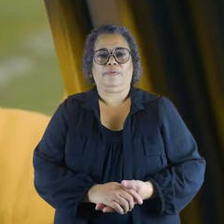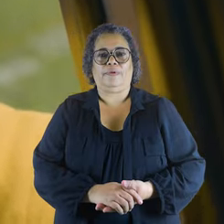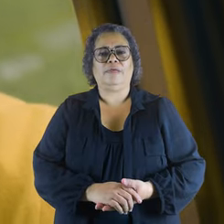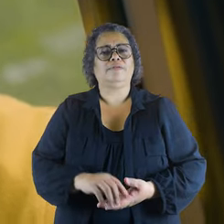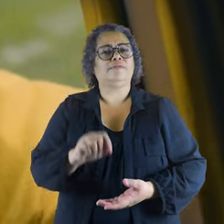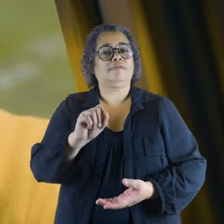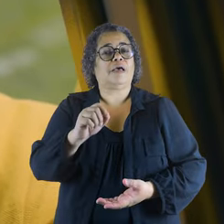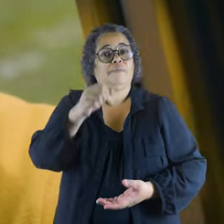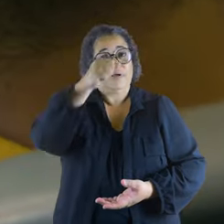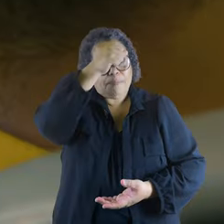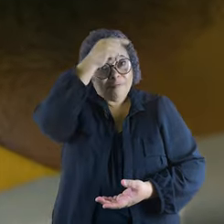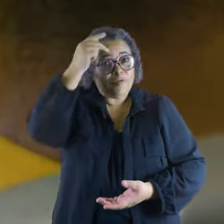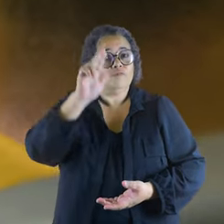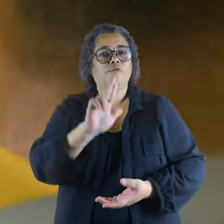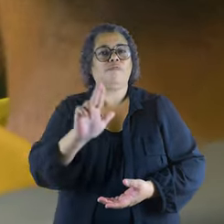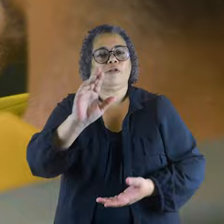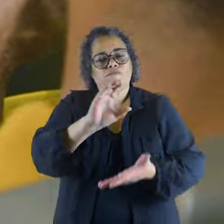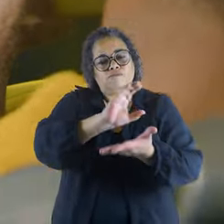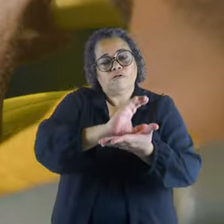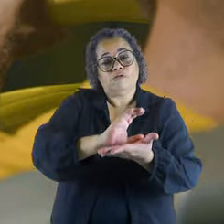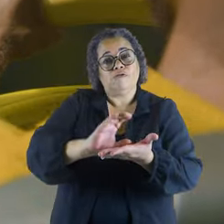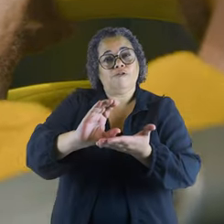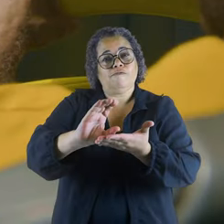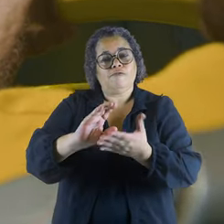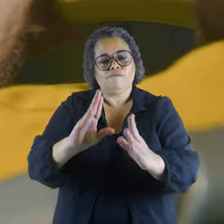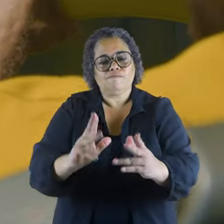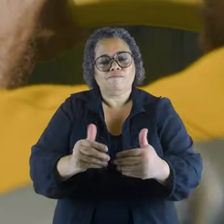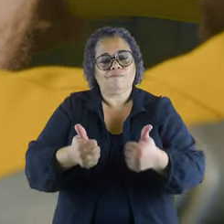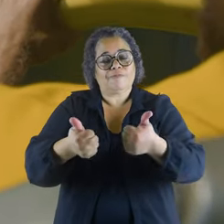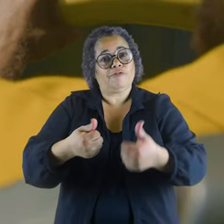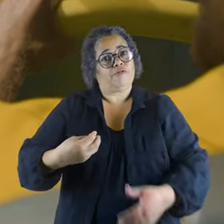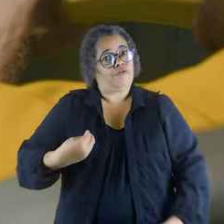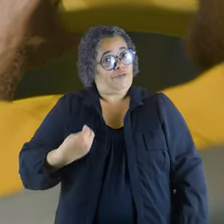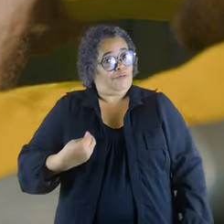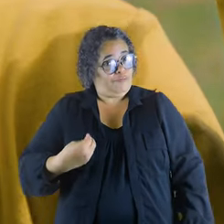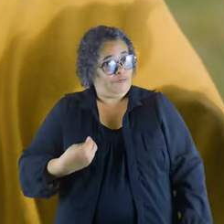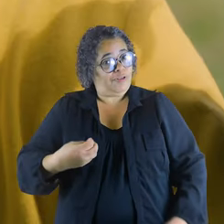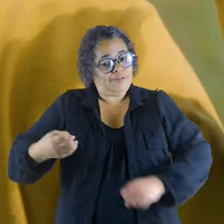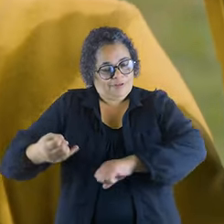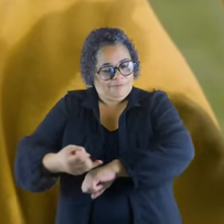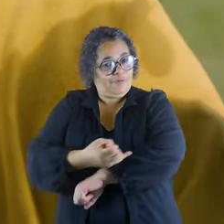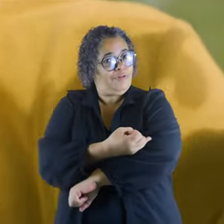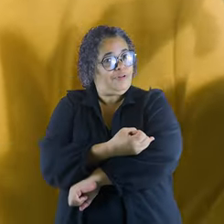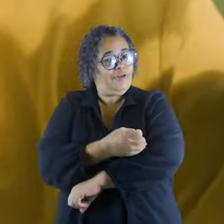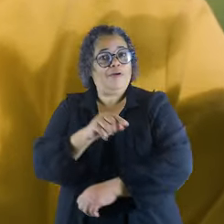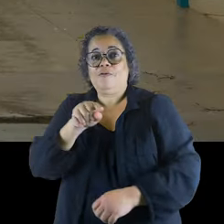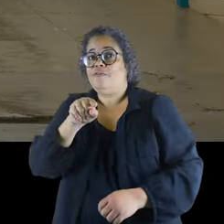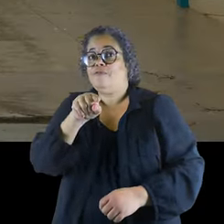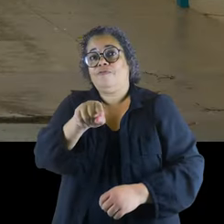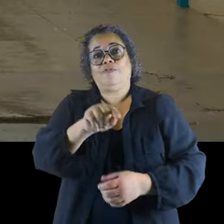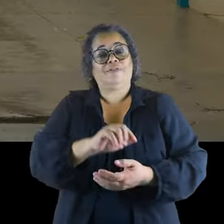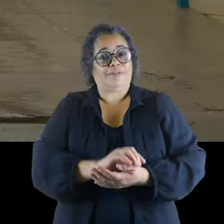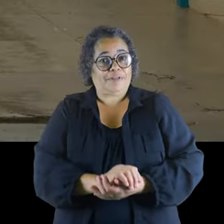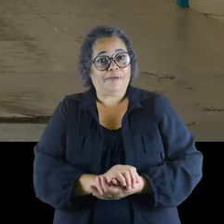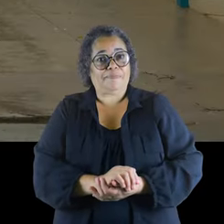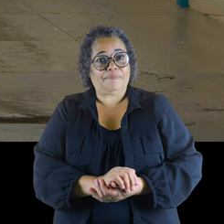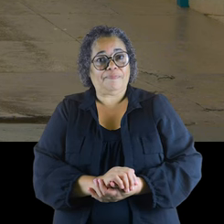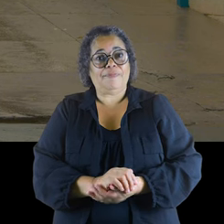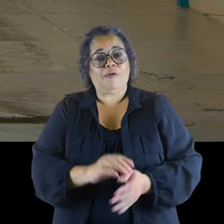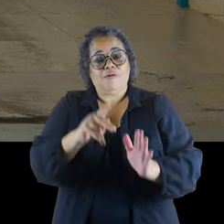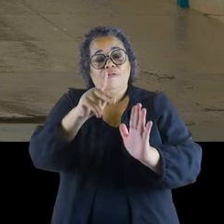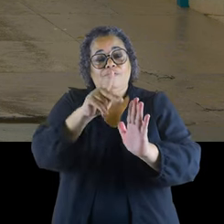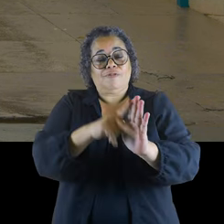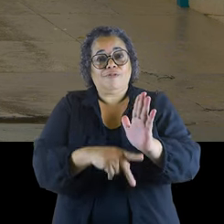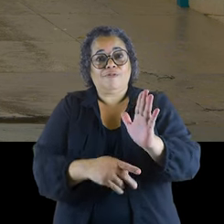Sabe o que faz a Prefeitura de Uberlândia investir tanto em qualidade de vida e infraestrutura? Você! Por